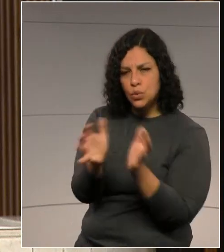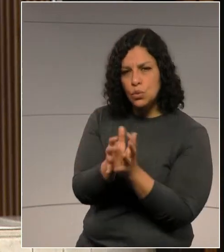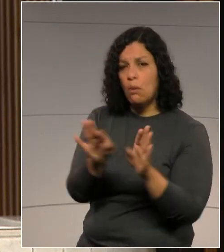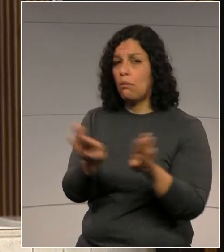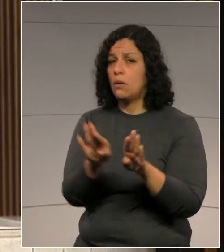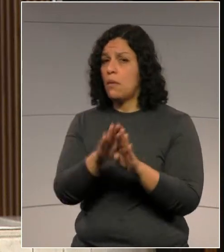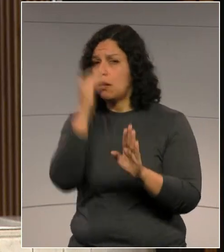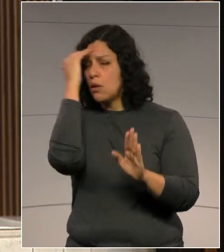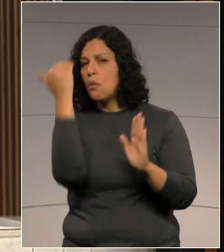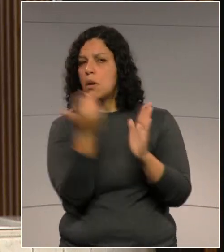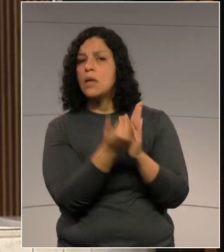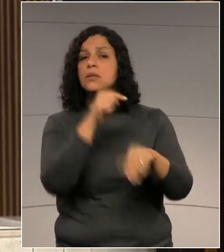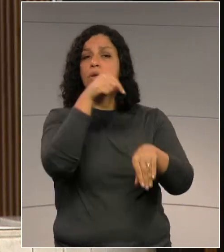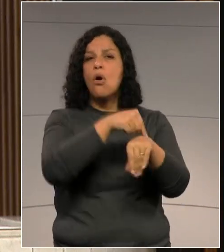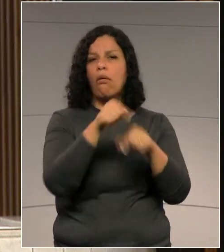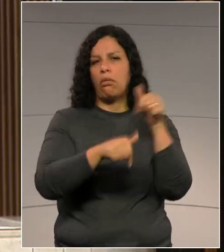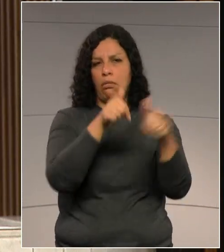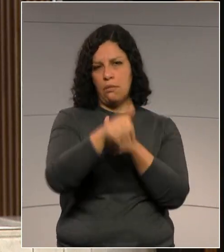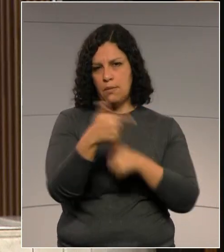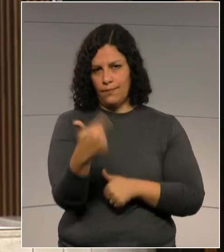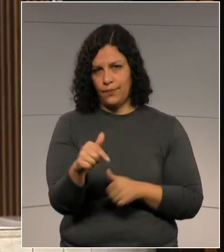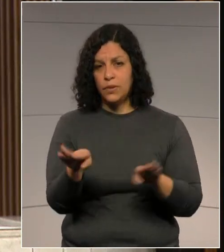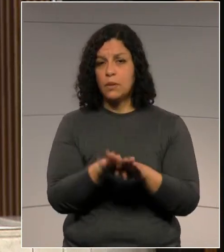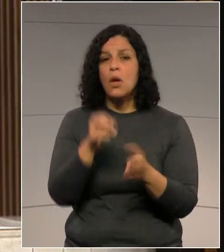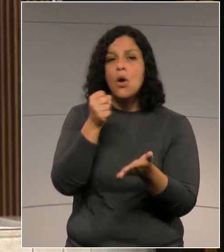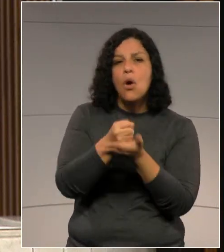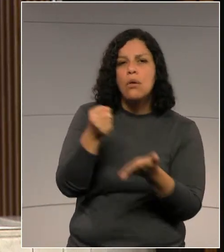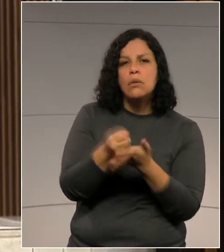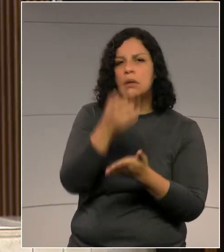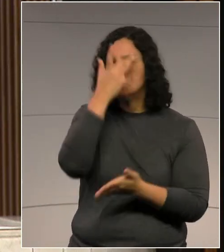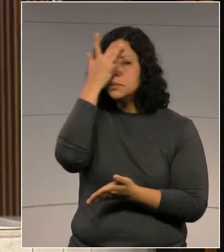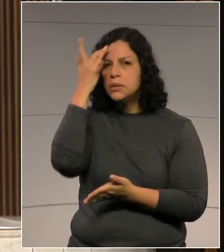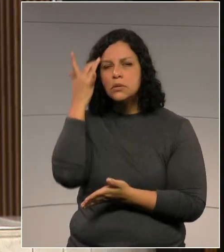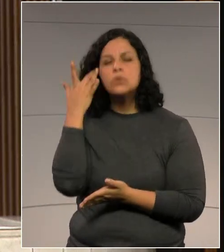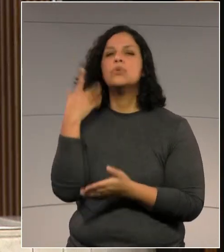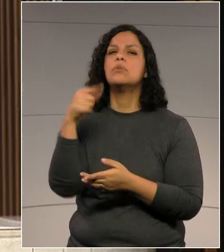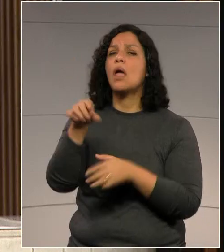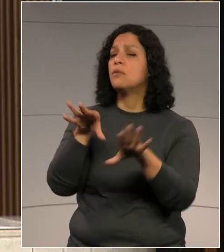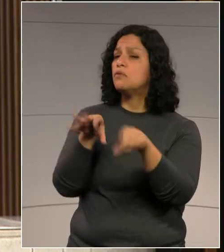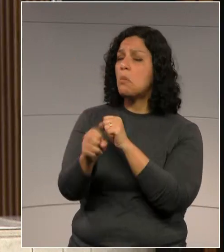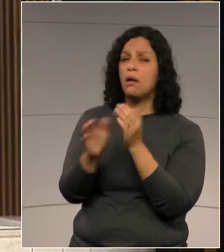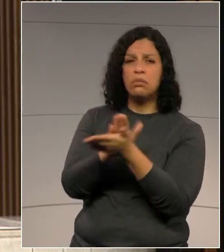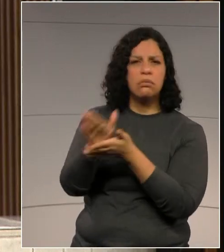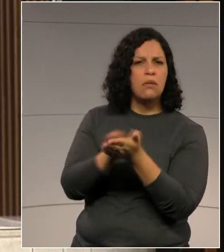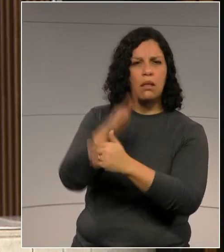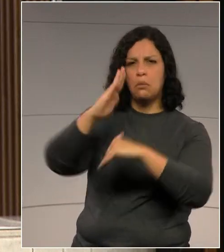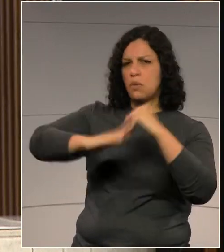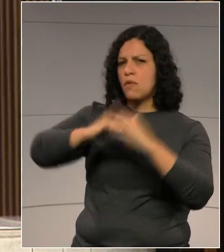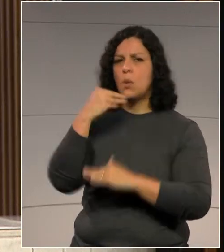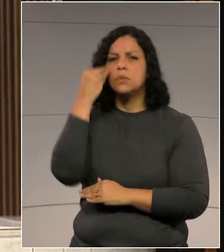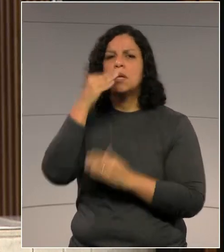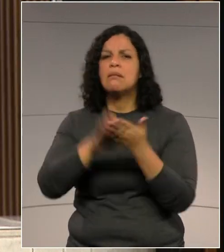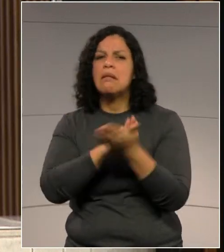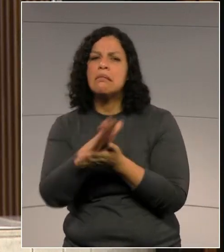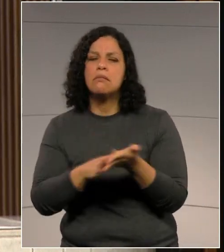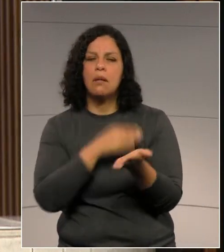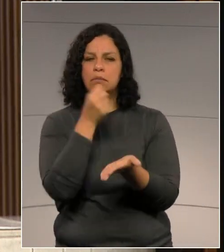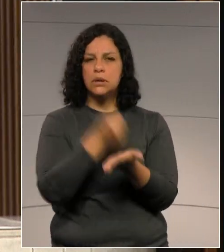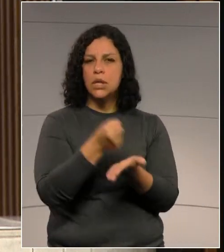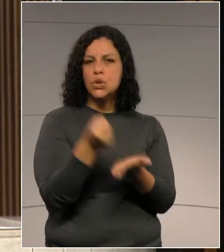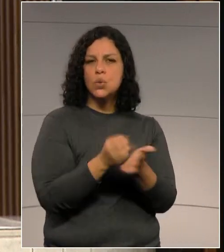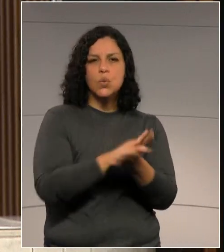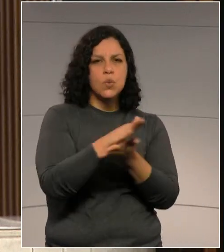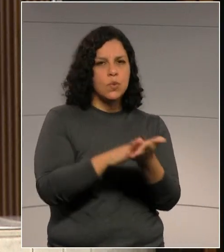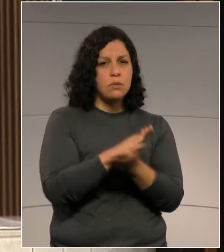cumprimento da jornada de trabalho, a contratação de pessoas sem formação profissional, sem registro